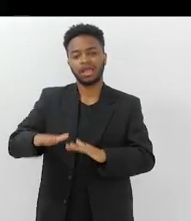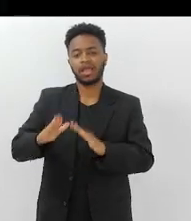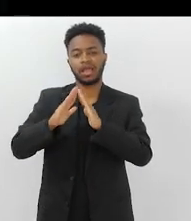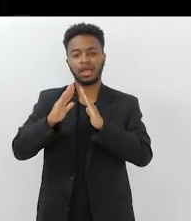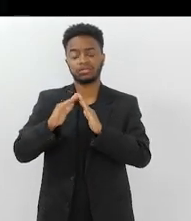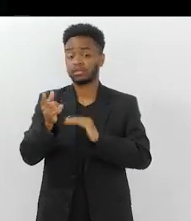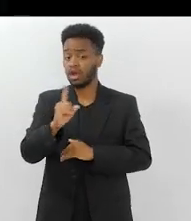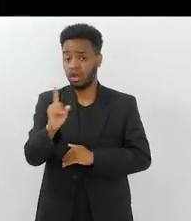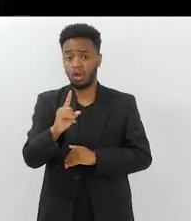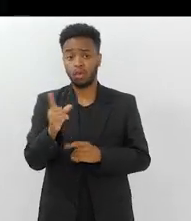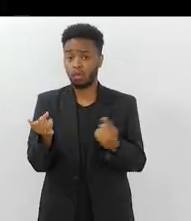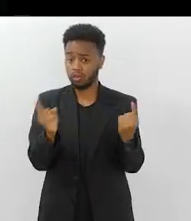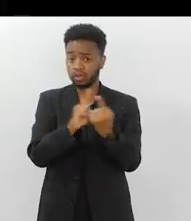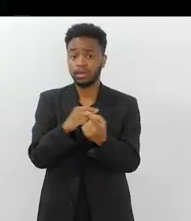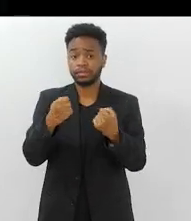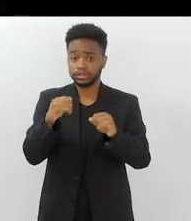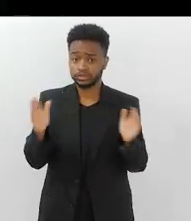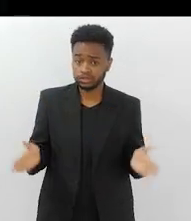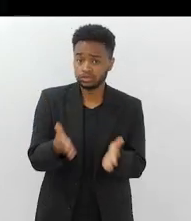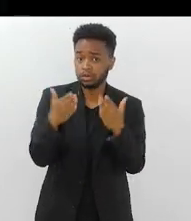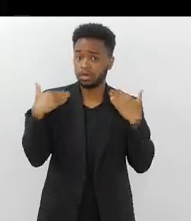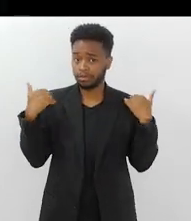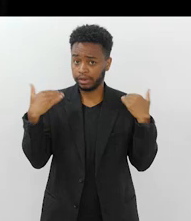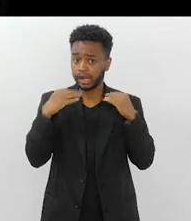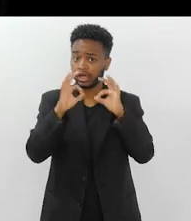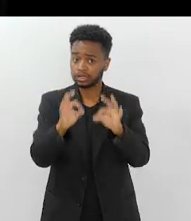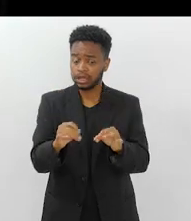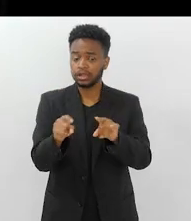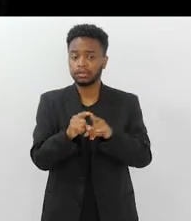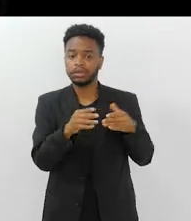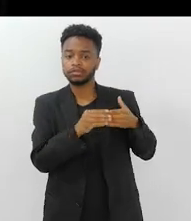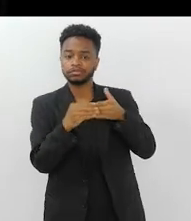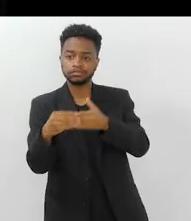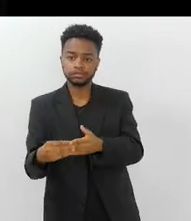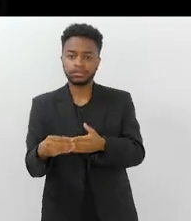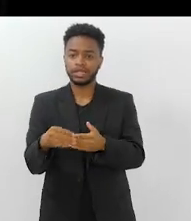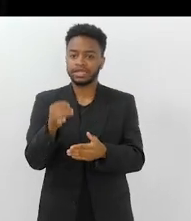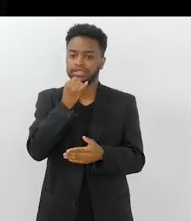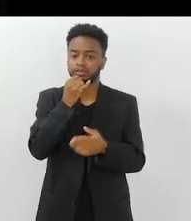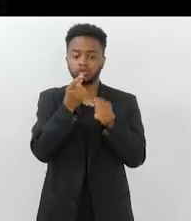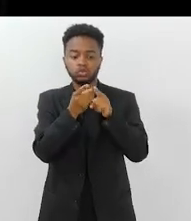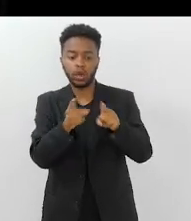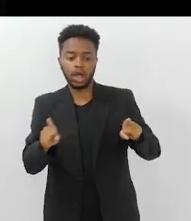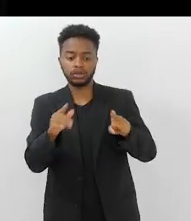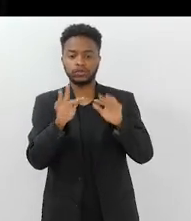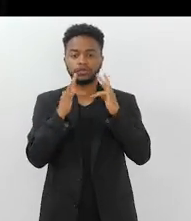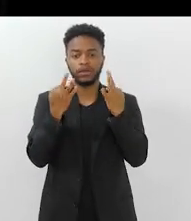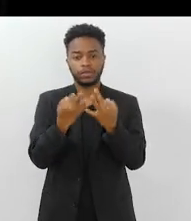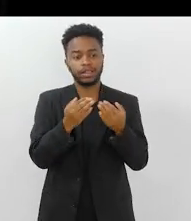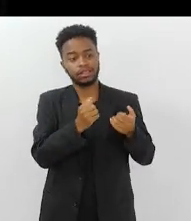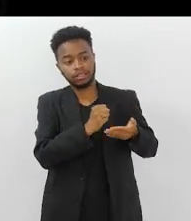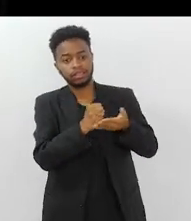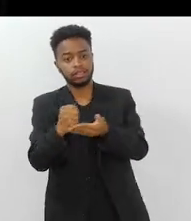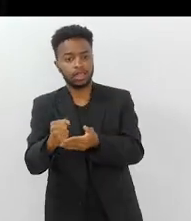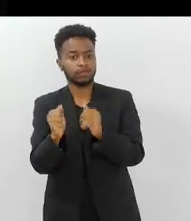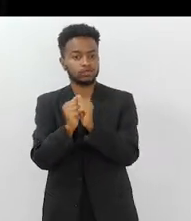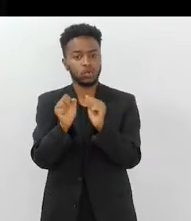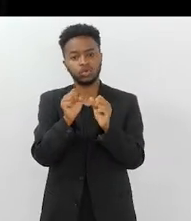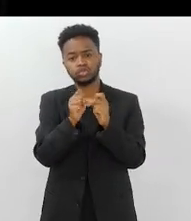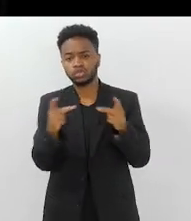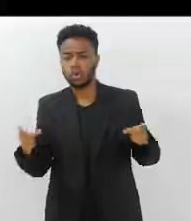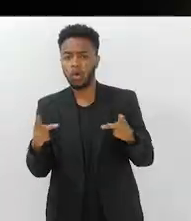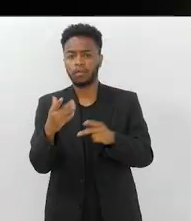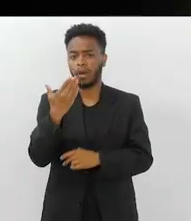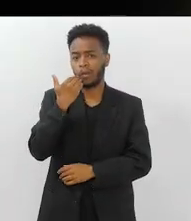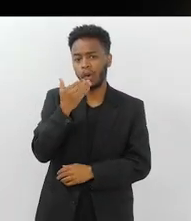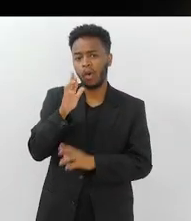em casa. Pelo contrário, eu sempre estimulo, está levando o papai e mamãe, vai a um churrasco de família, vai a almoço, vai